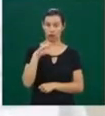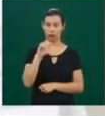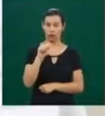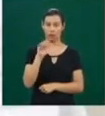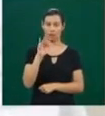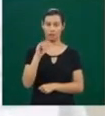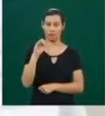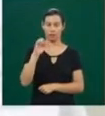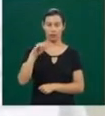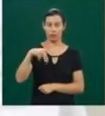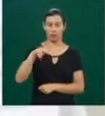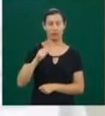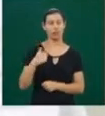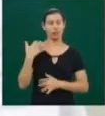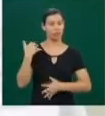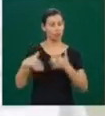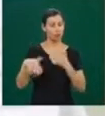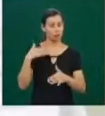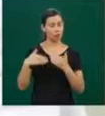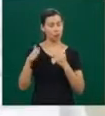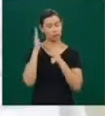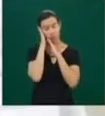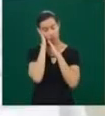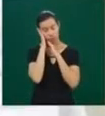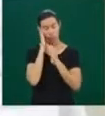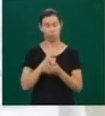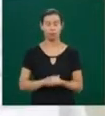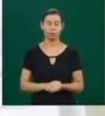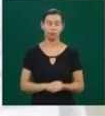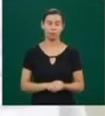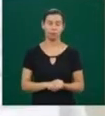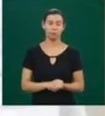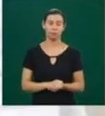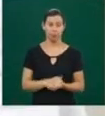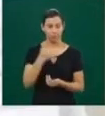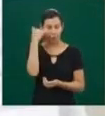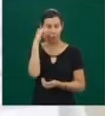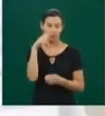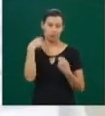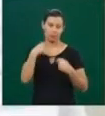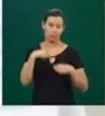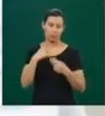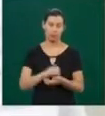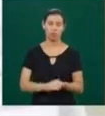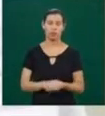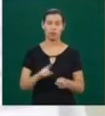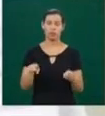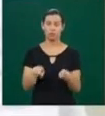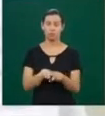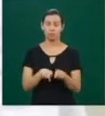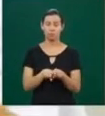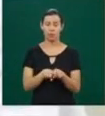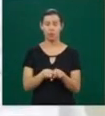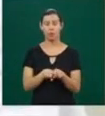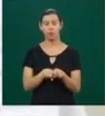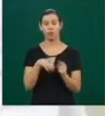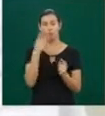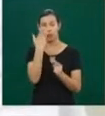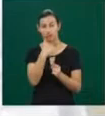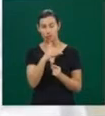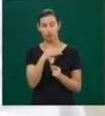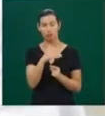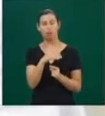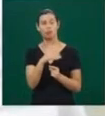atrapalha muito o sono das crianças. Outra coisa importante é que as crianças não podem ficar trancadas dentro de casa. É importante brincar no